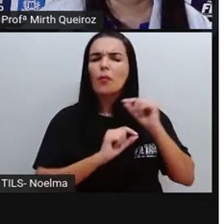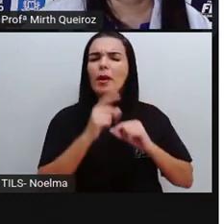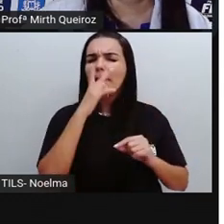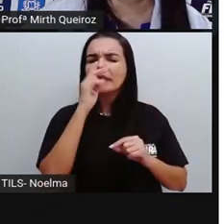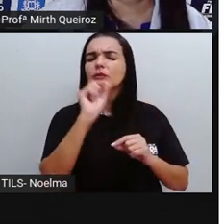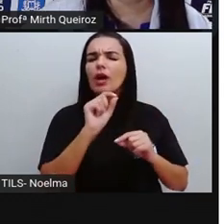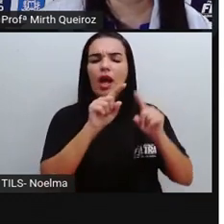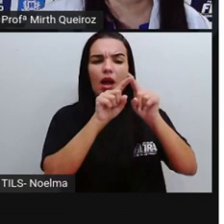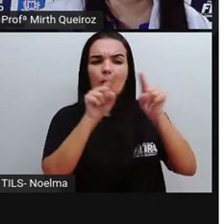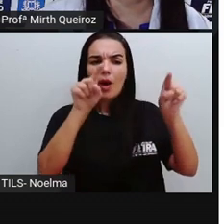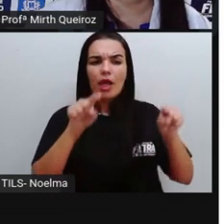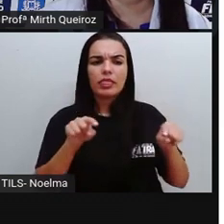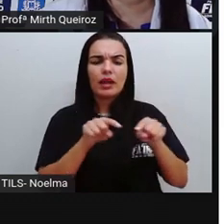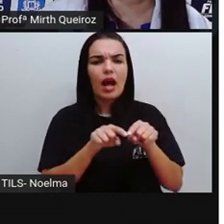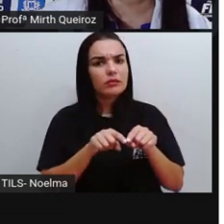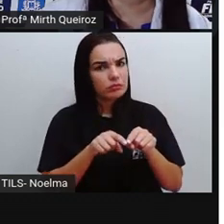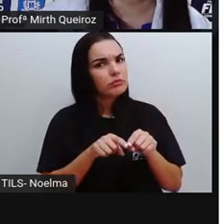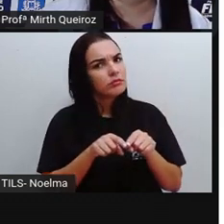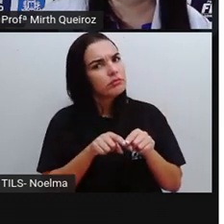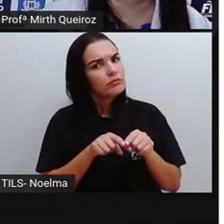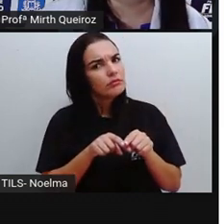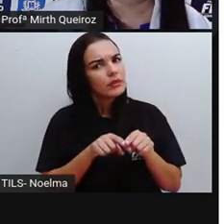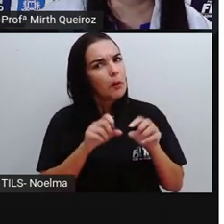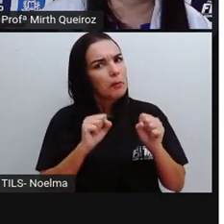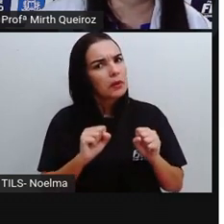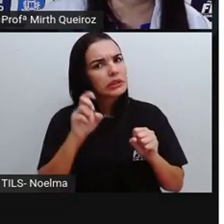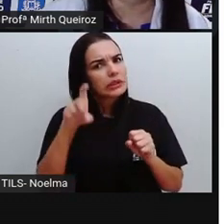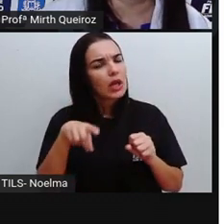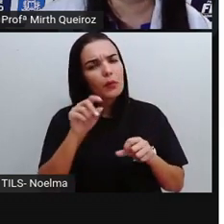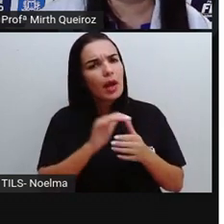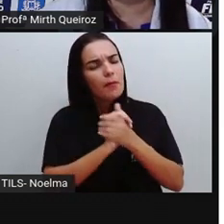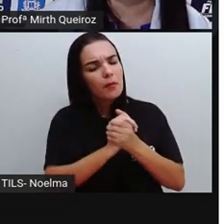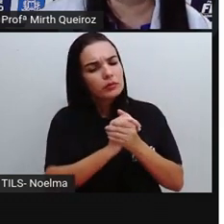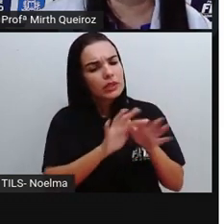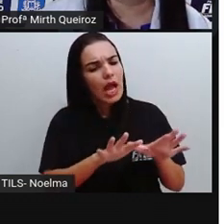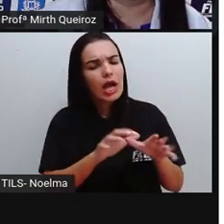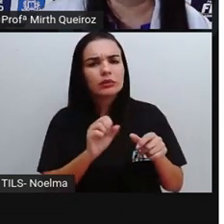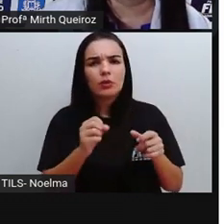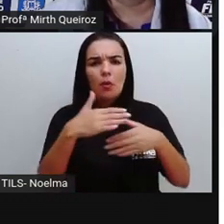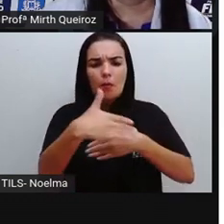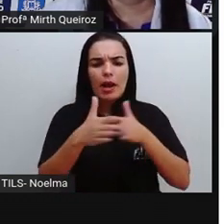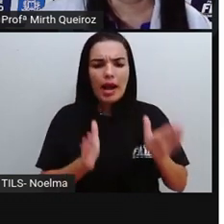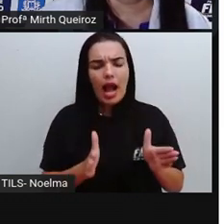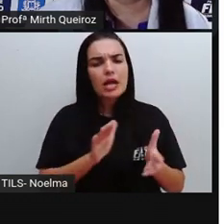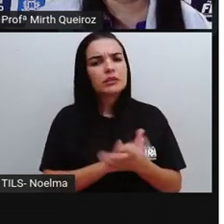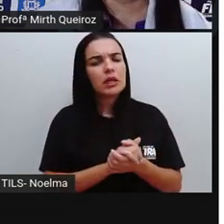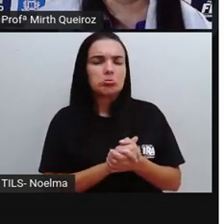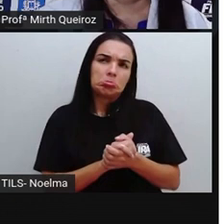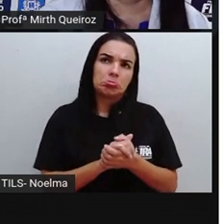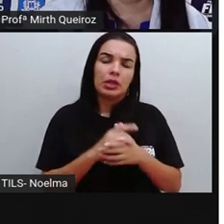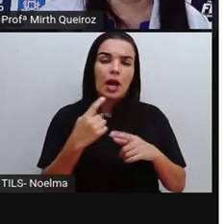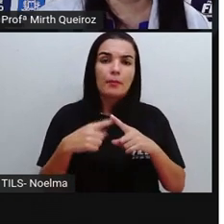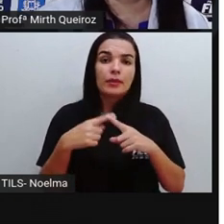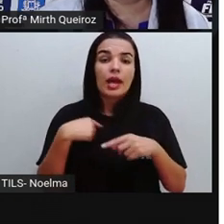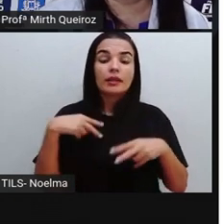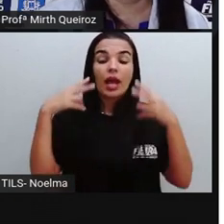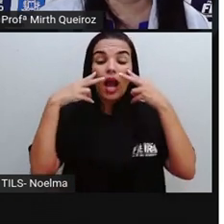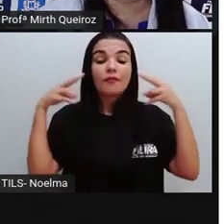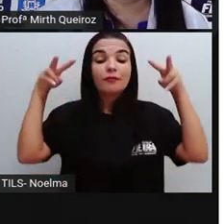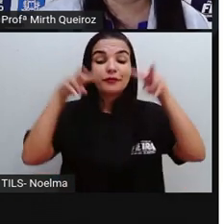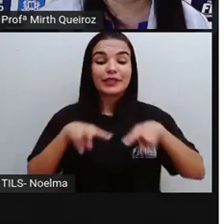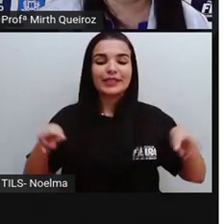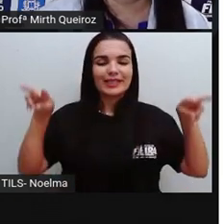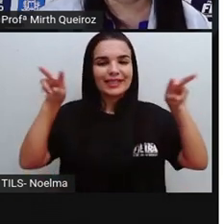algo quadrado, né? Poderia ser um cubo, poderia ser uma caixa, né? Isso porque a gente está